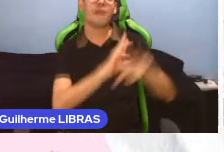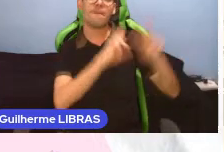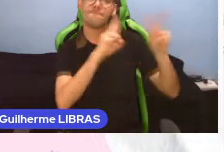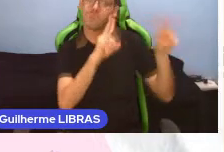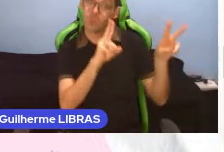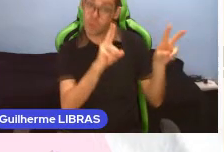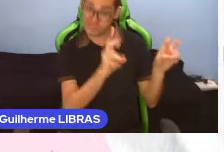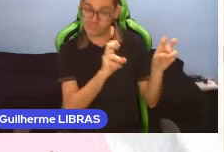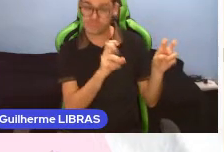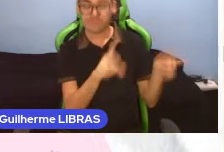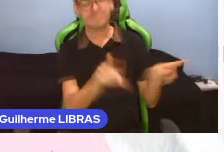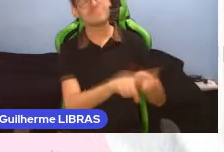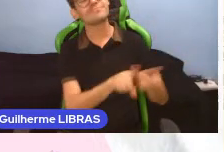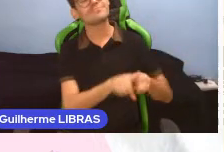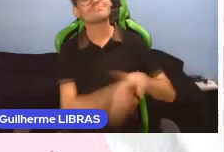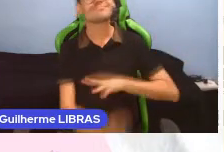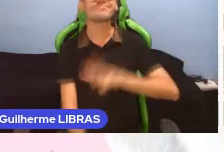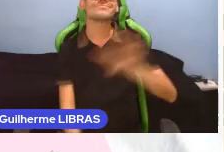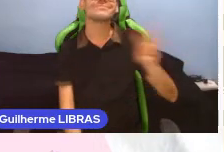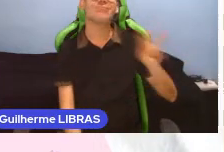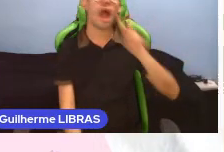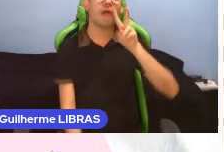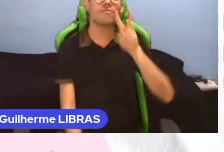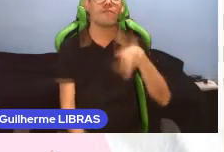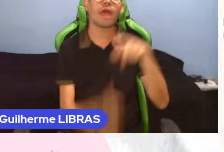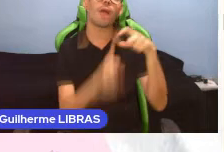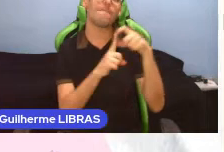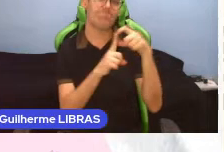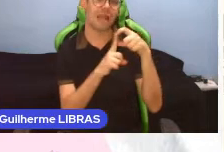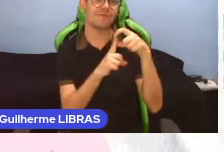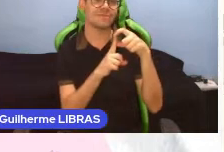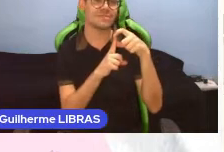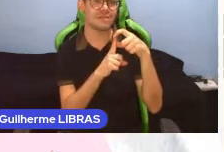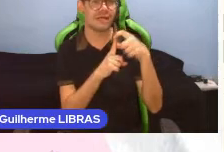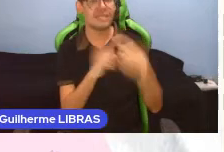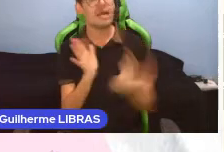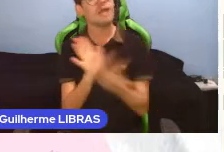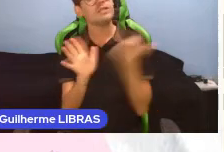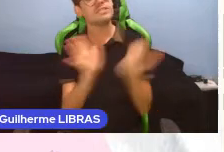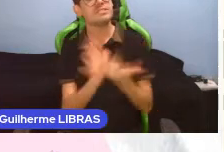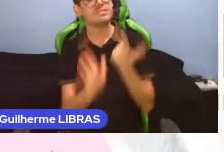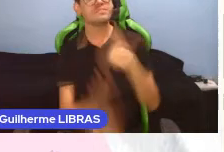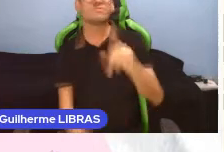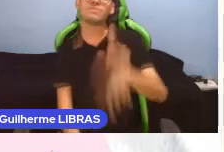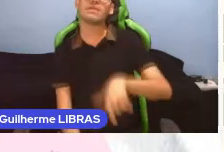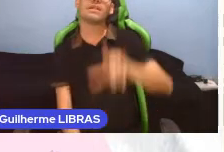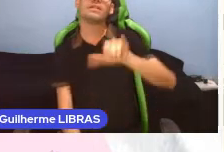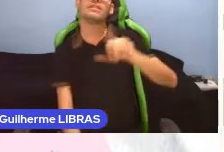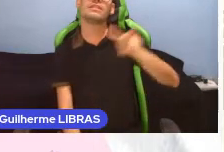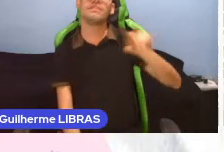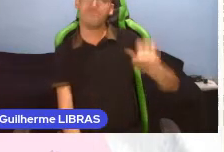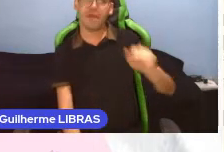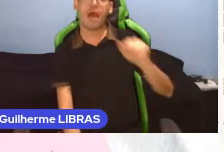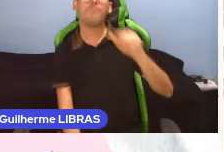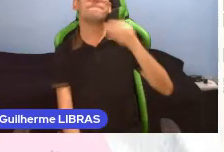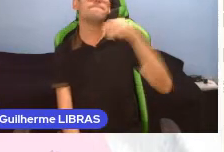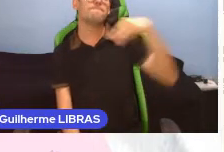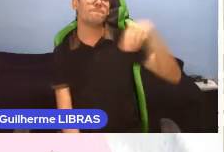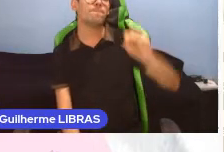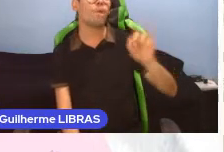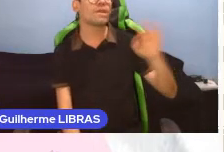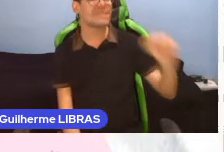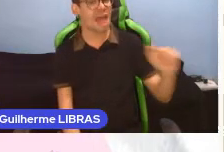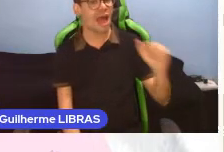o site Ver com Palavras. E o livro da Lívia Mota, que fala sobre a audiodescrição na escola